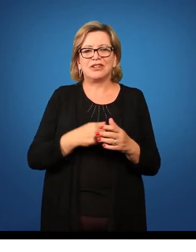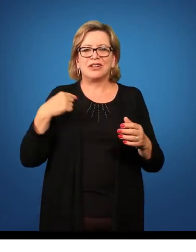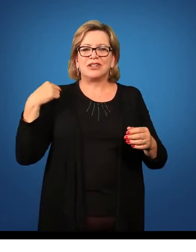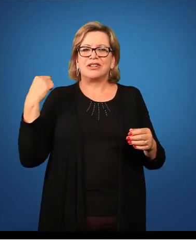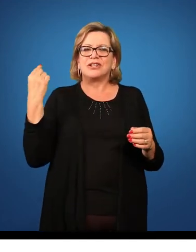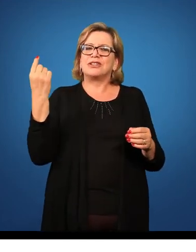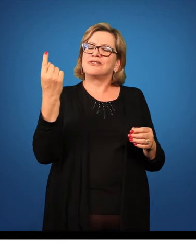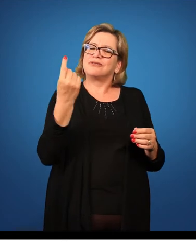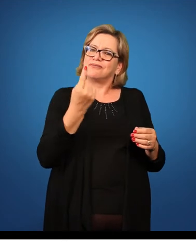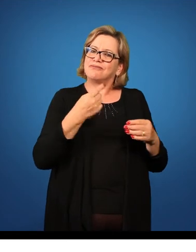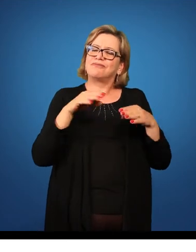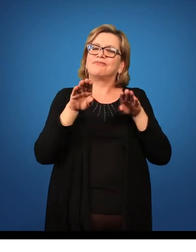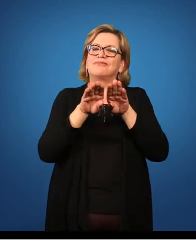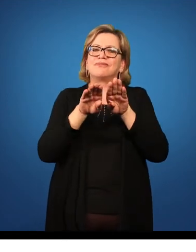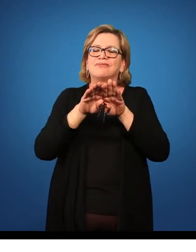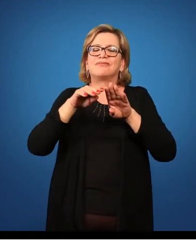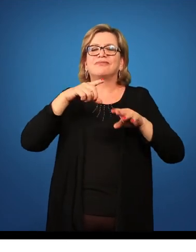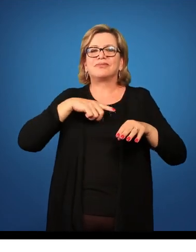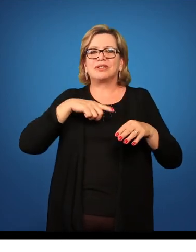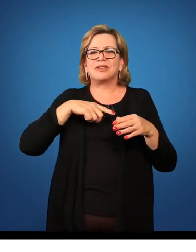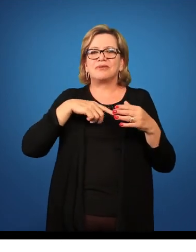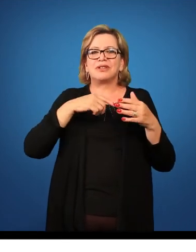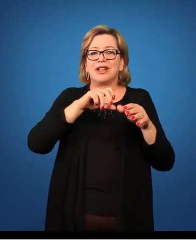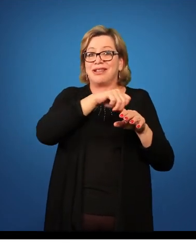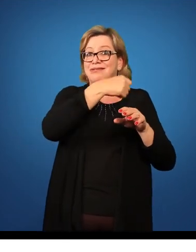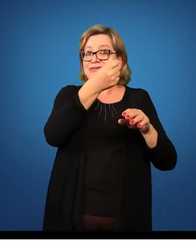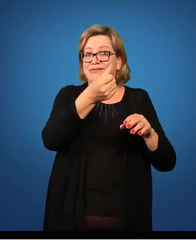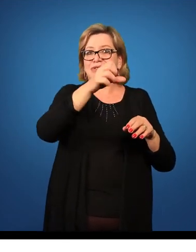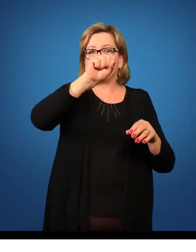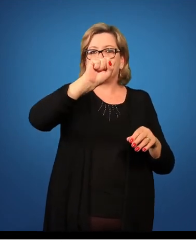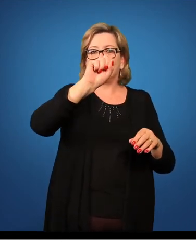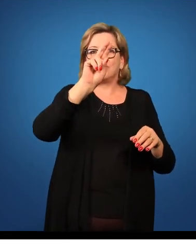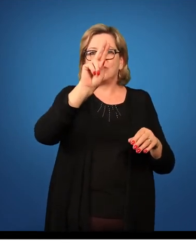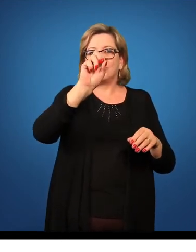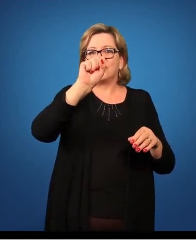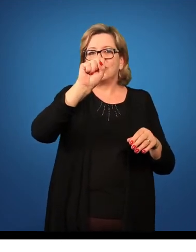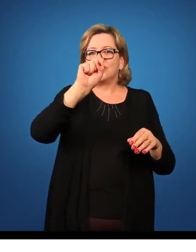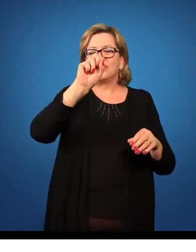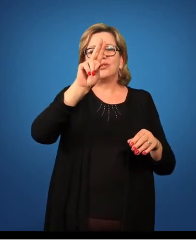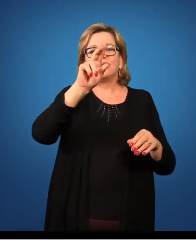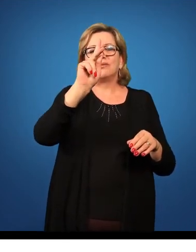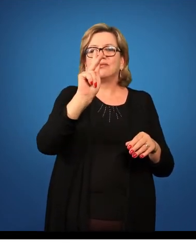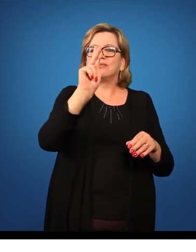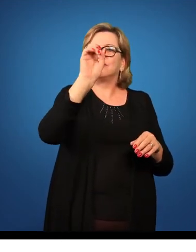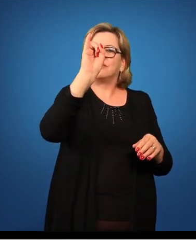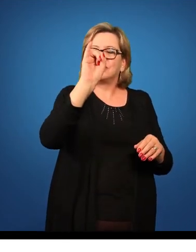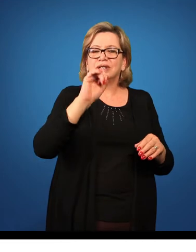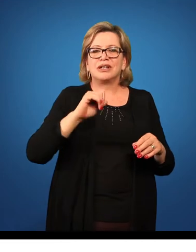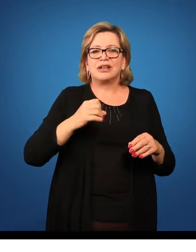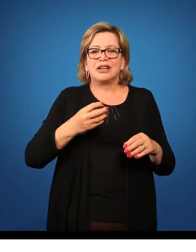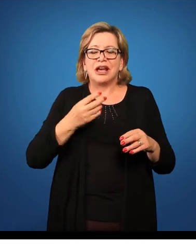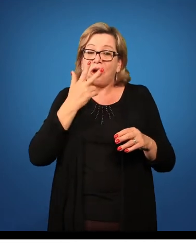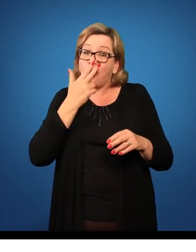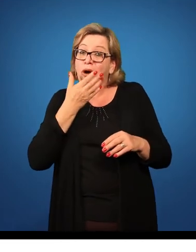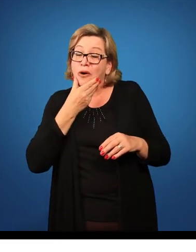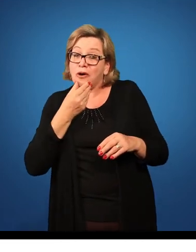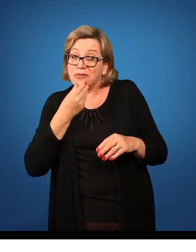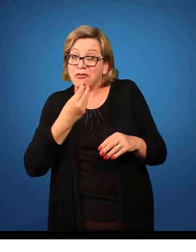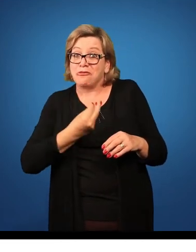gente também trouxe o Suzuki, que foi, curiosamente, aí viveu por 100 anos,